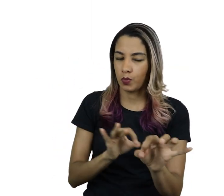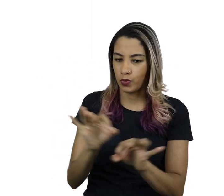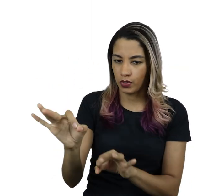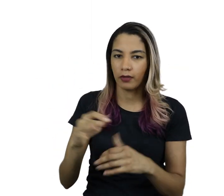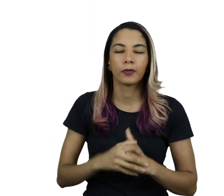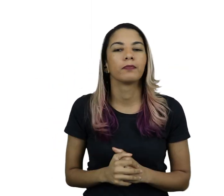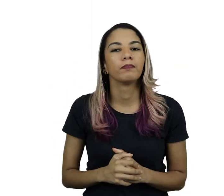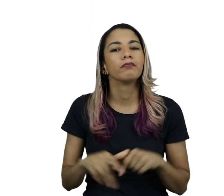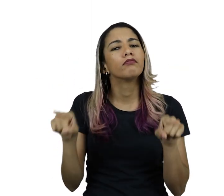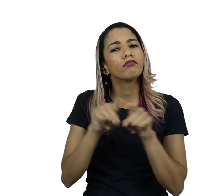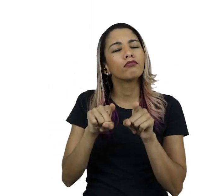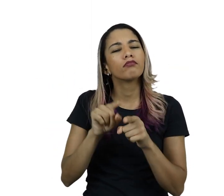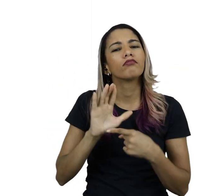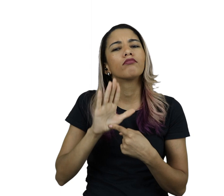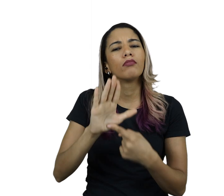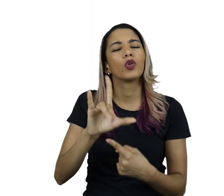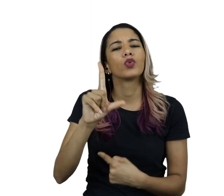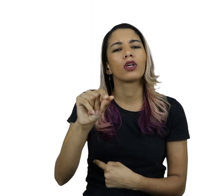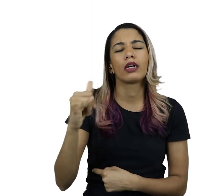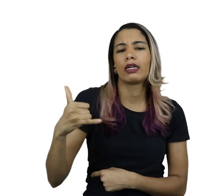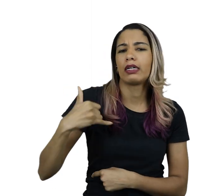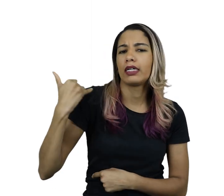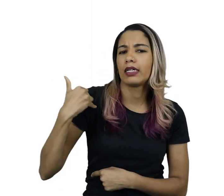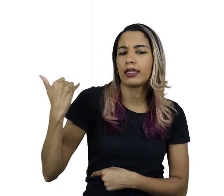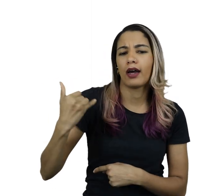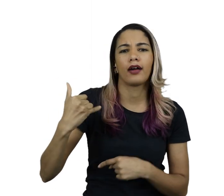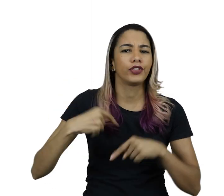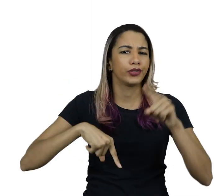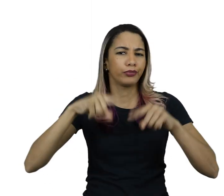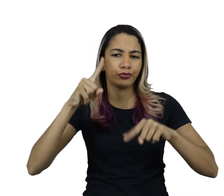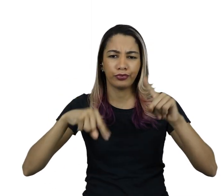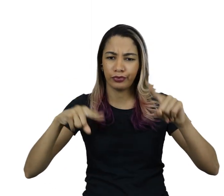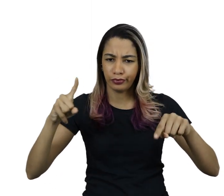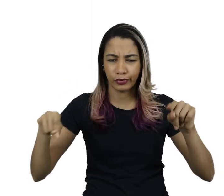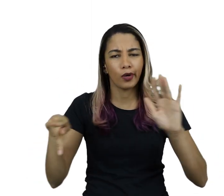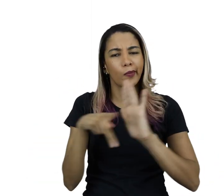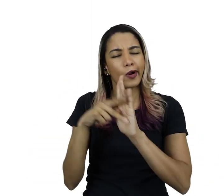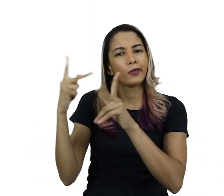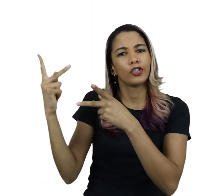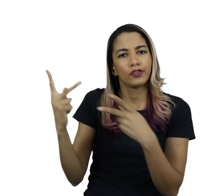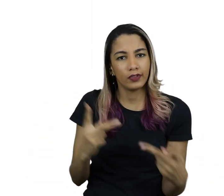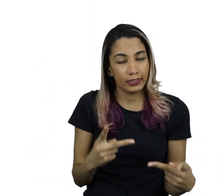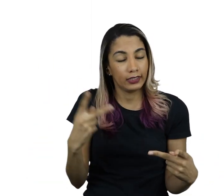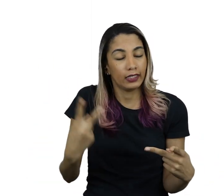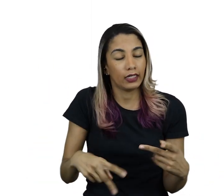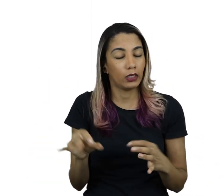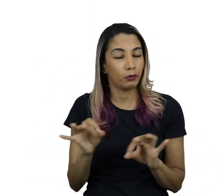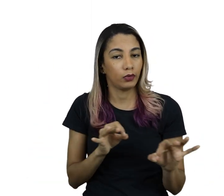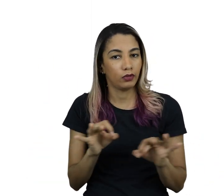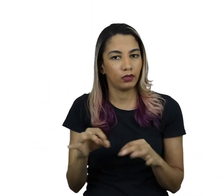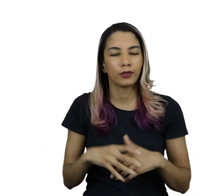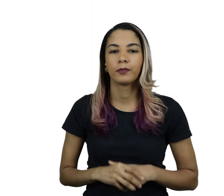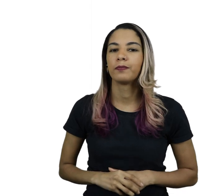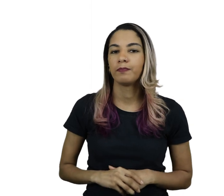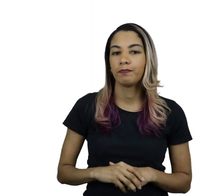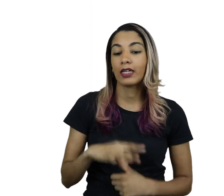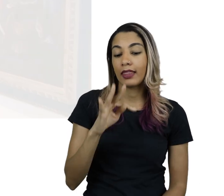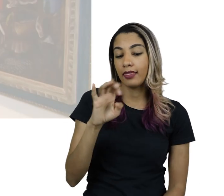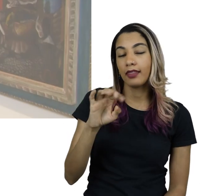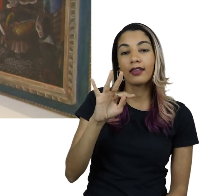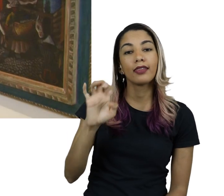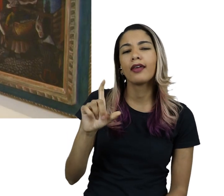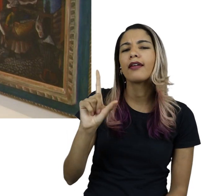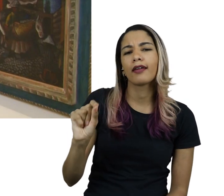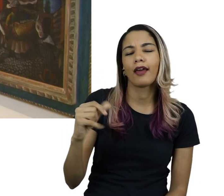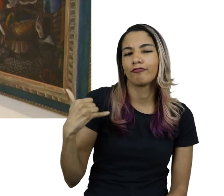Eles ilustram também as diversas faixas etárias presentes nos grupos de visitantes recebidos pelo projeto.